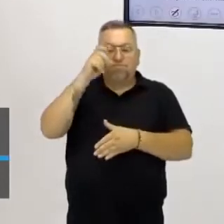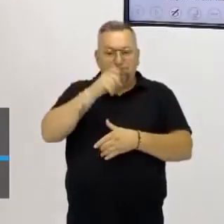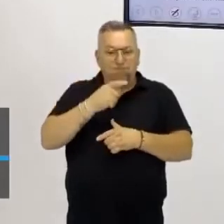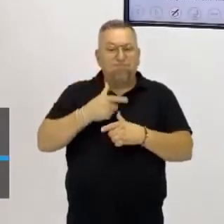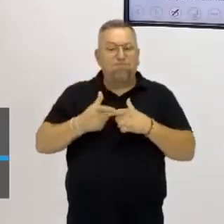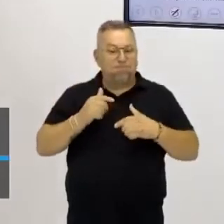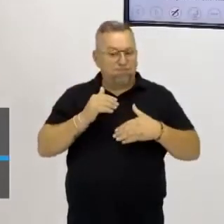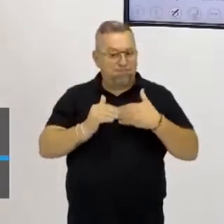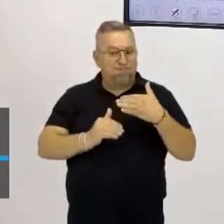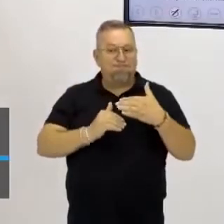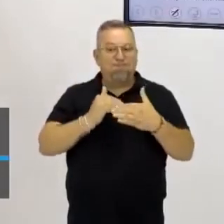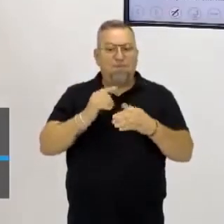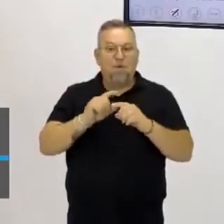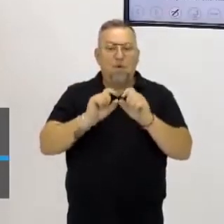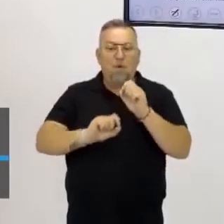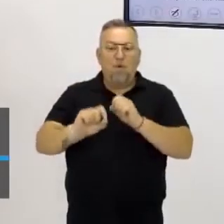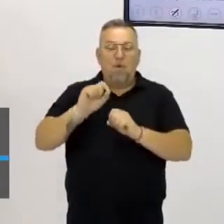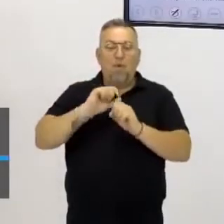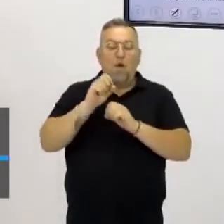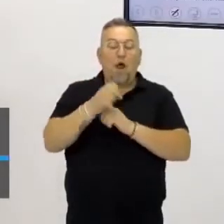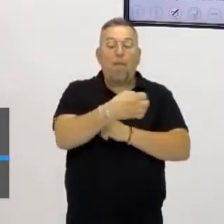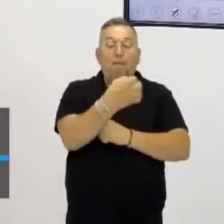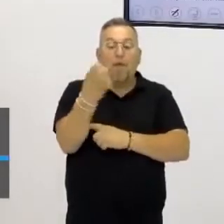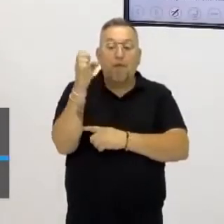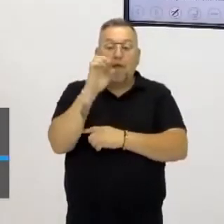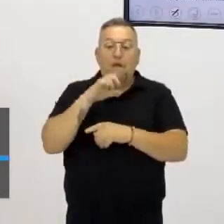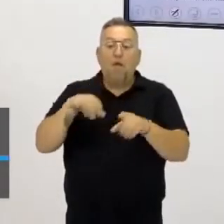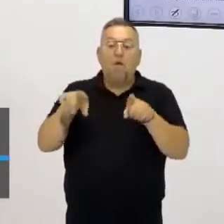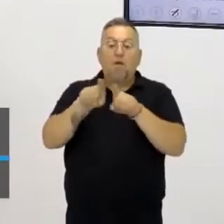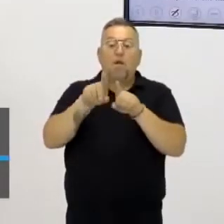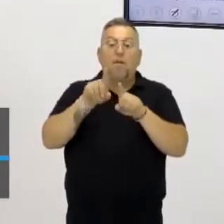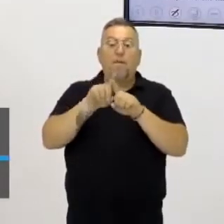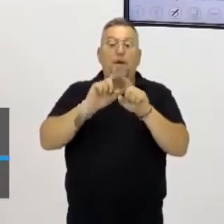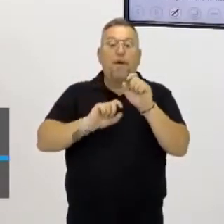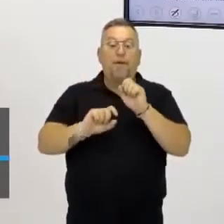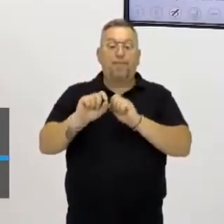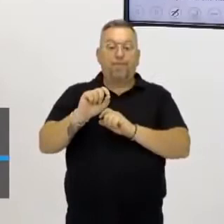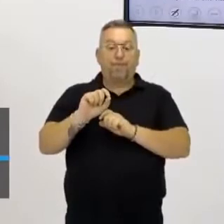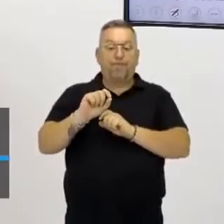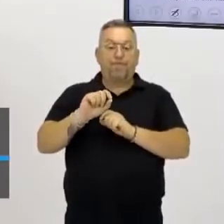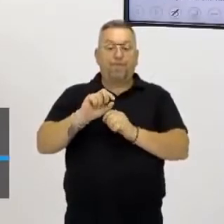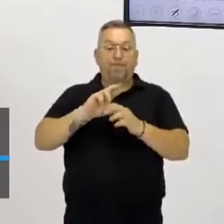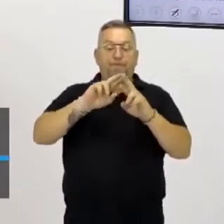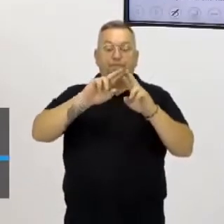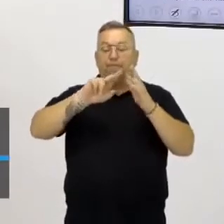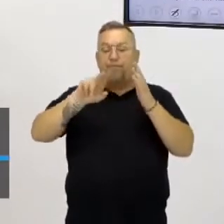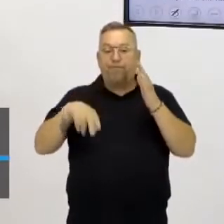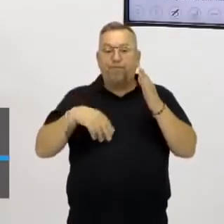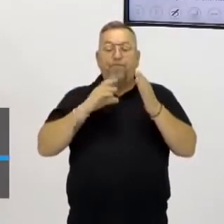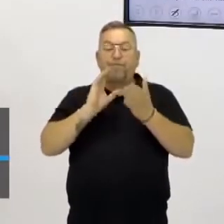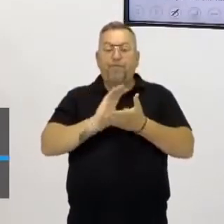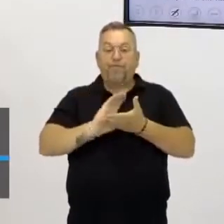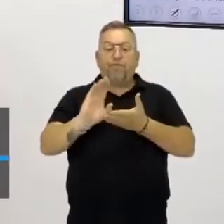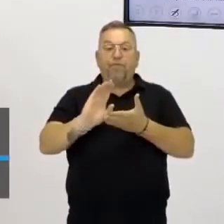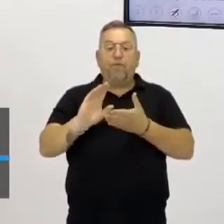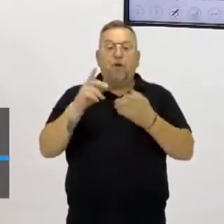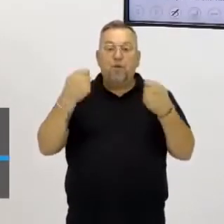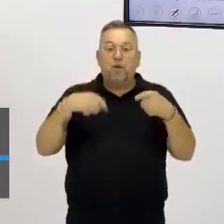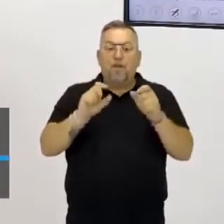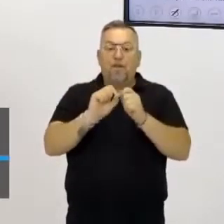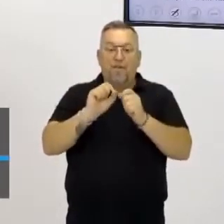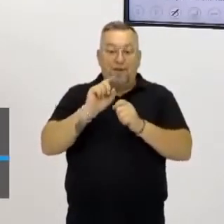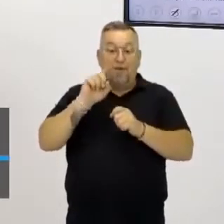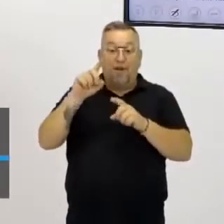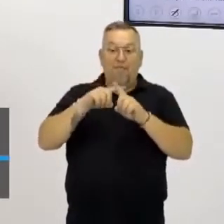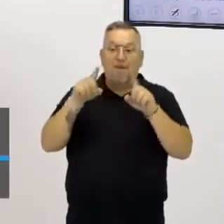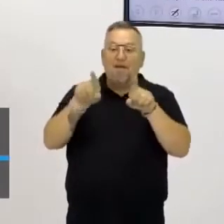principalmente na questão ambiental, e também um vasto investimento deve ser feito